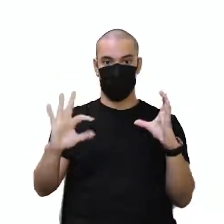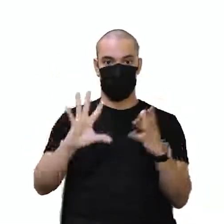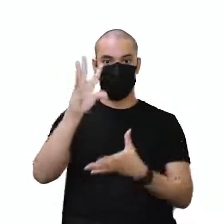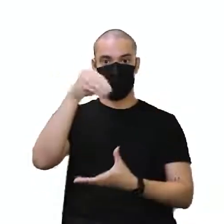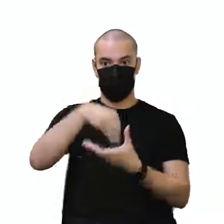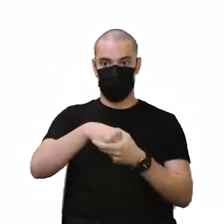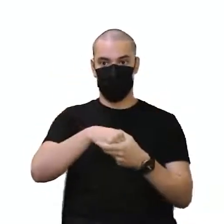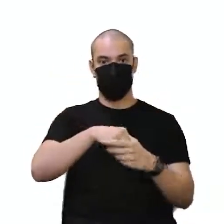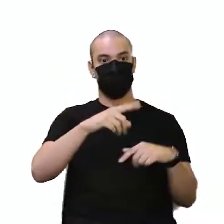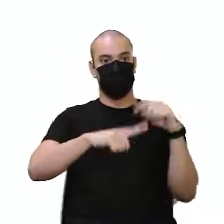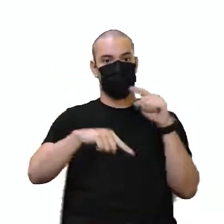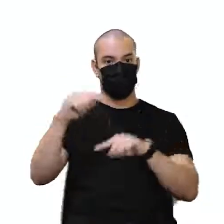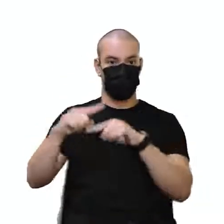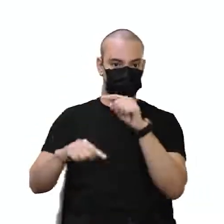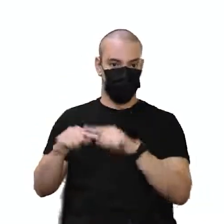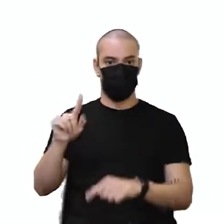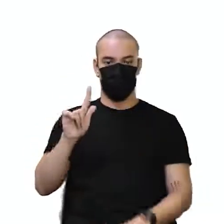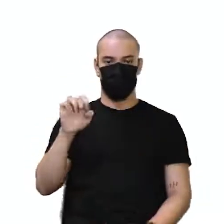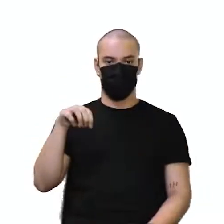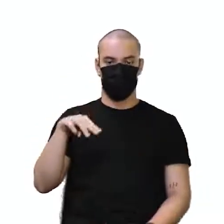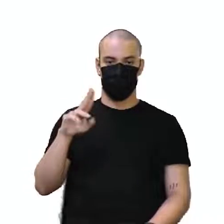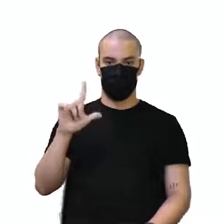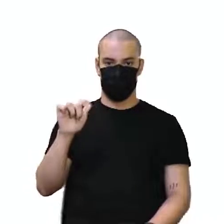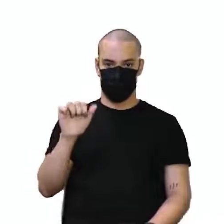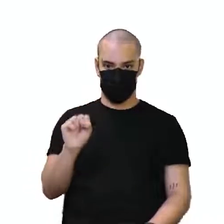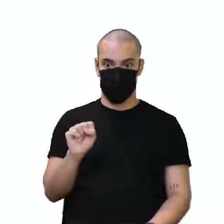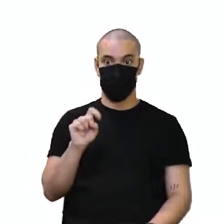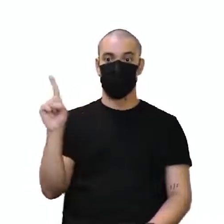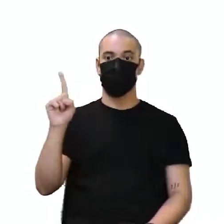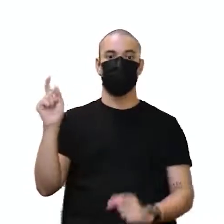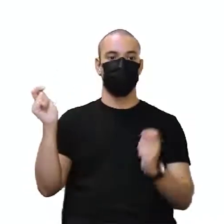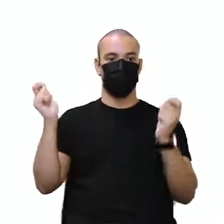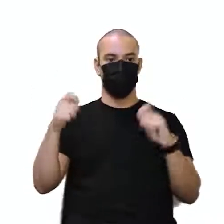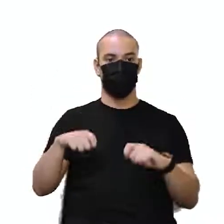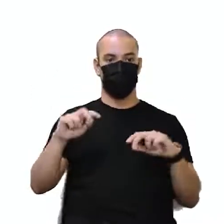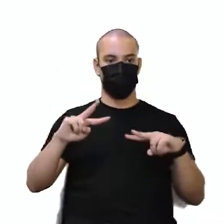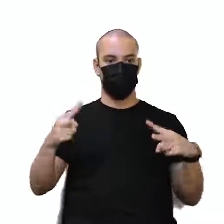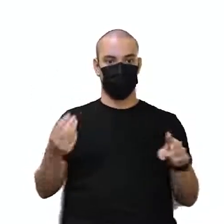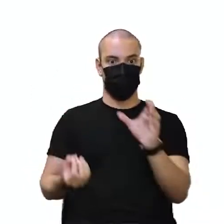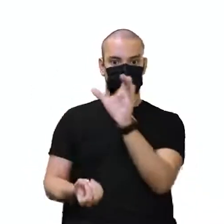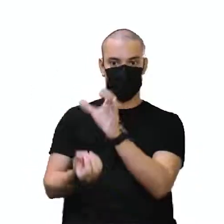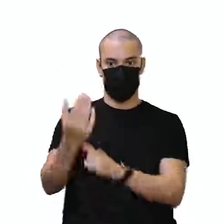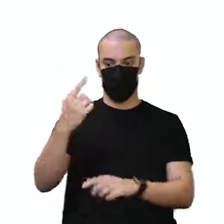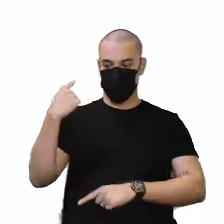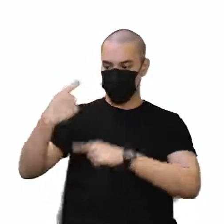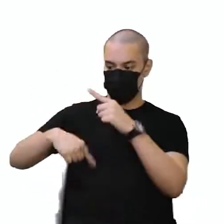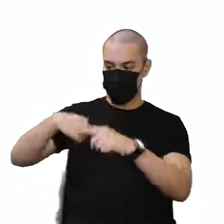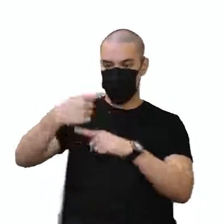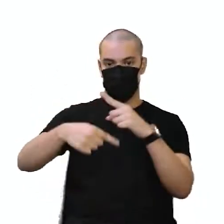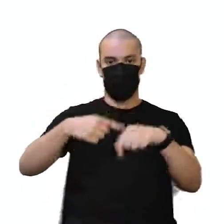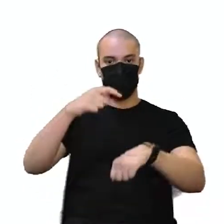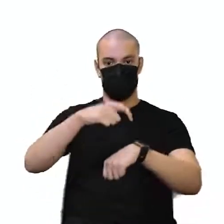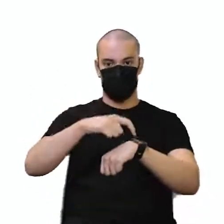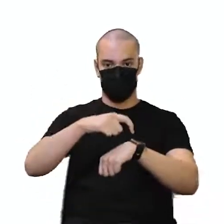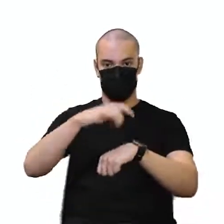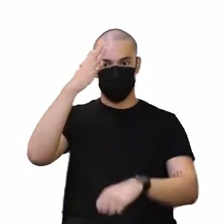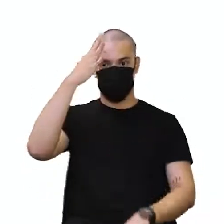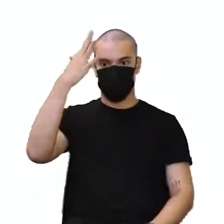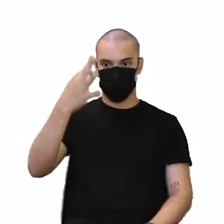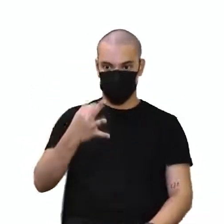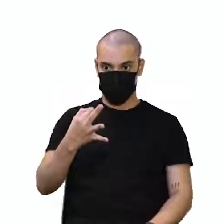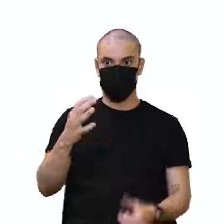organismos, denominadas de gêmulas. Essas poderiam ser transmitidas aos descendentes no momento da concepção.